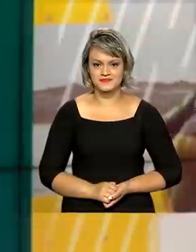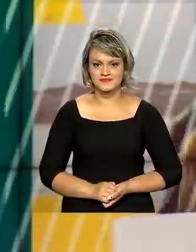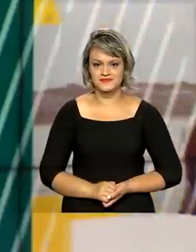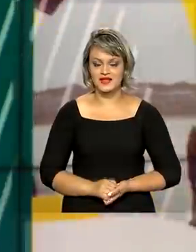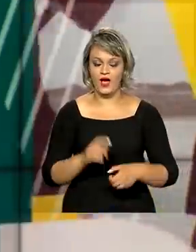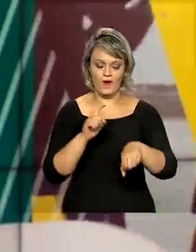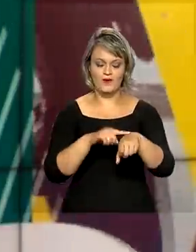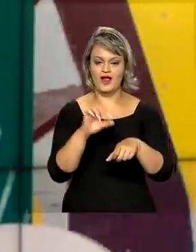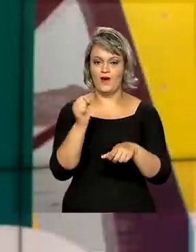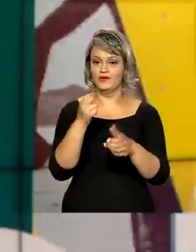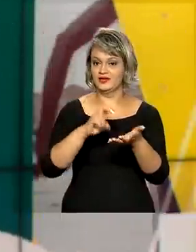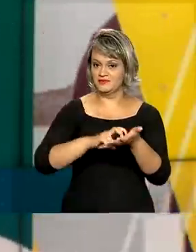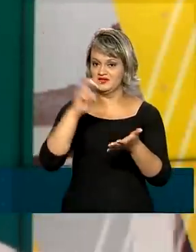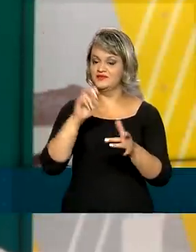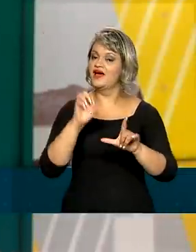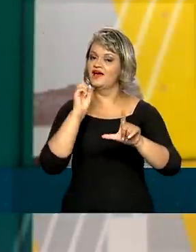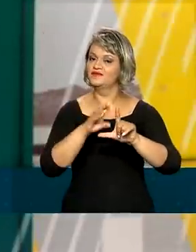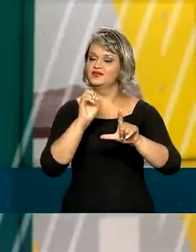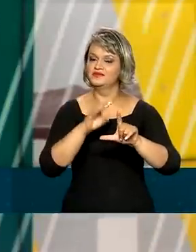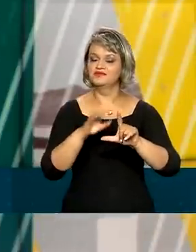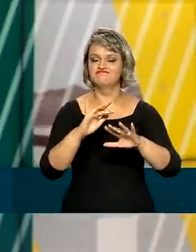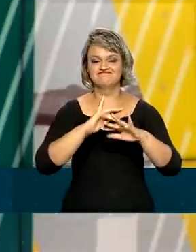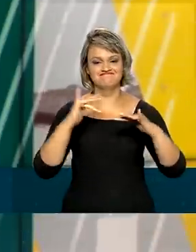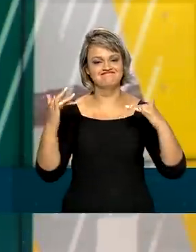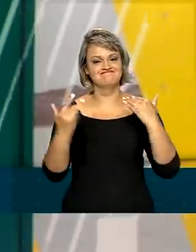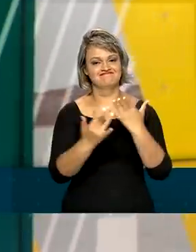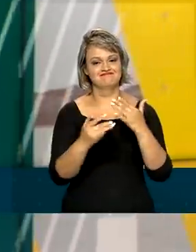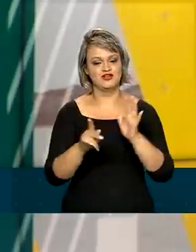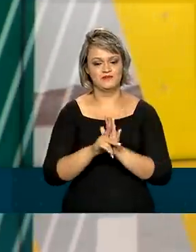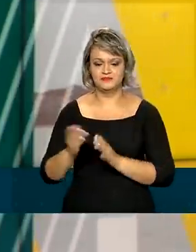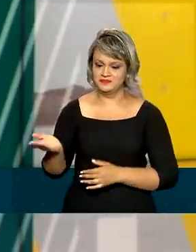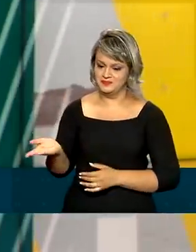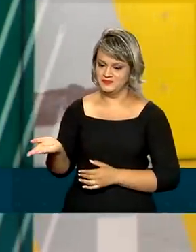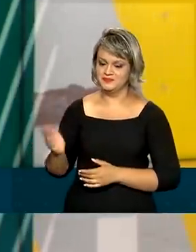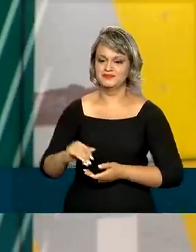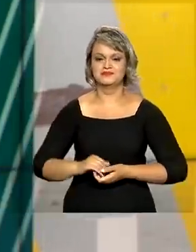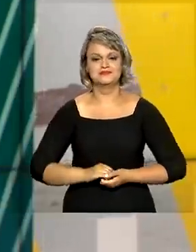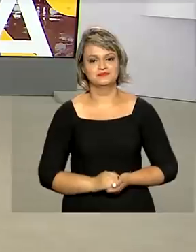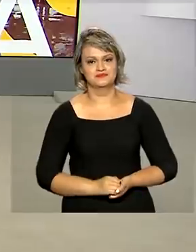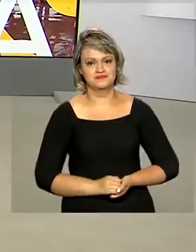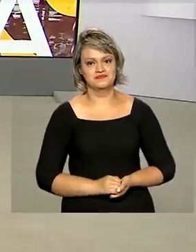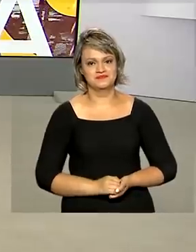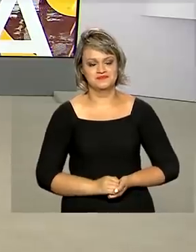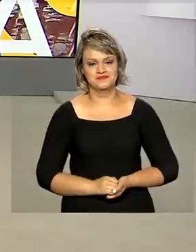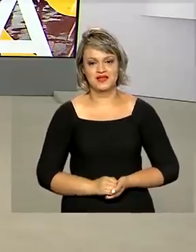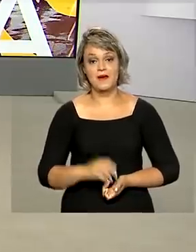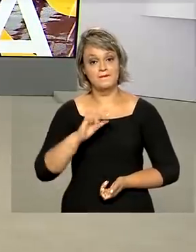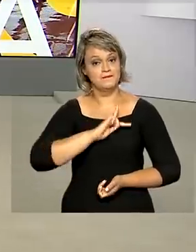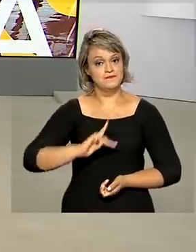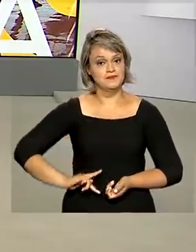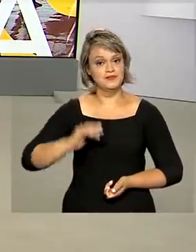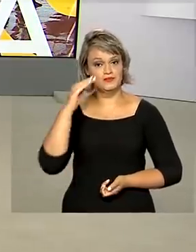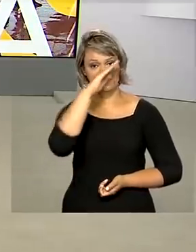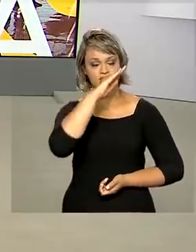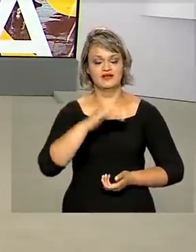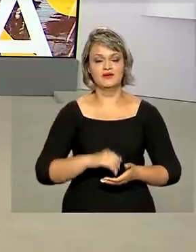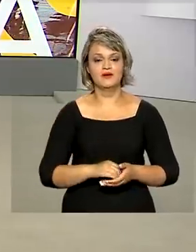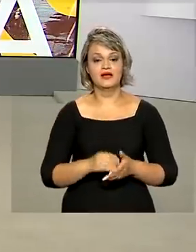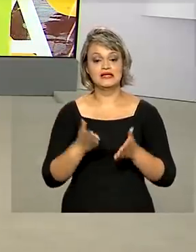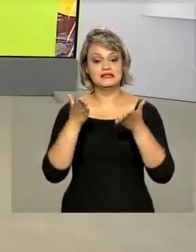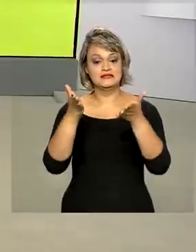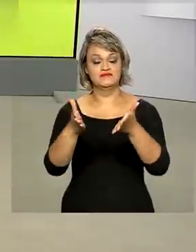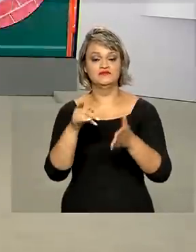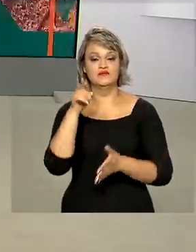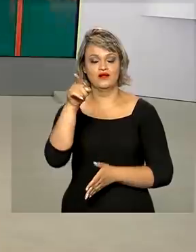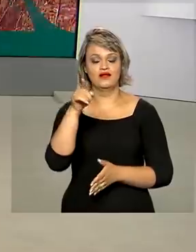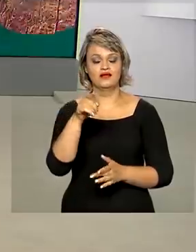Oito horas da manhã, estamos ao vivo também pelas redes sociais. O presidente Jair Bolsonaro esteve